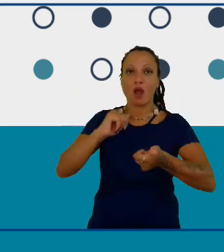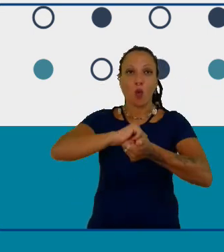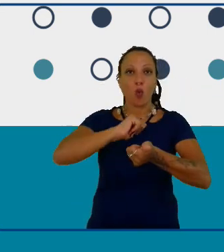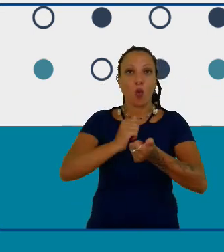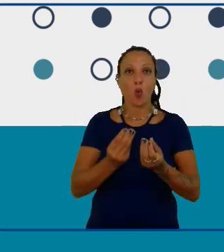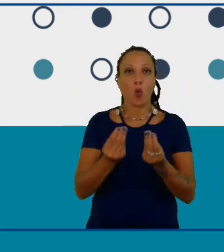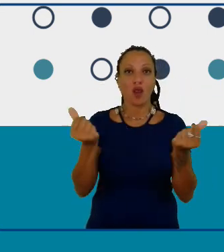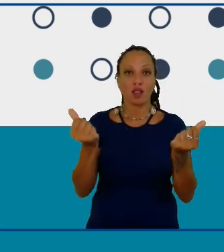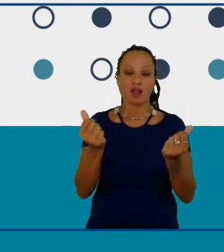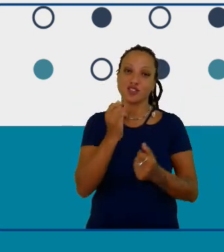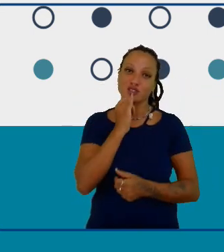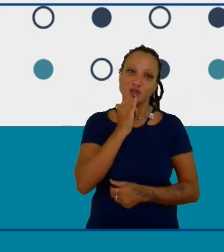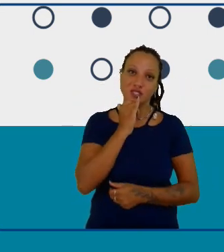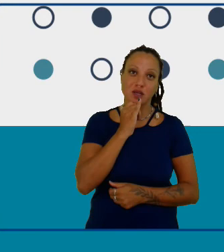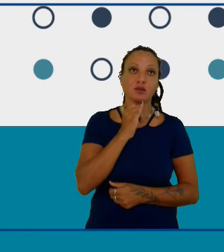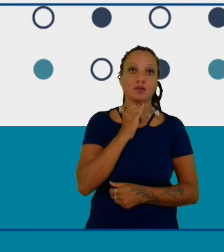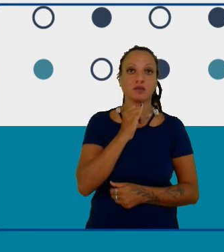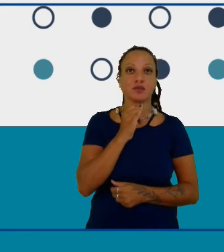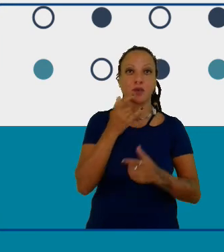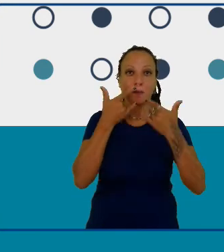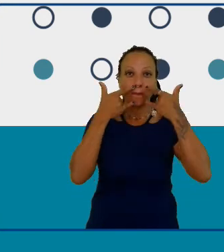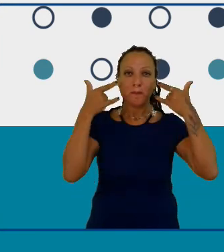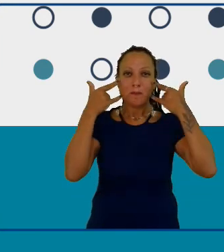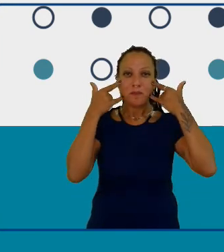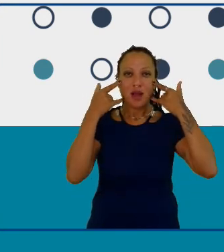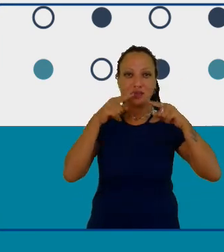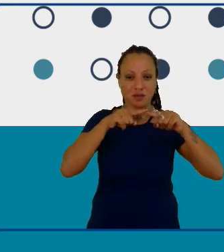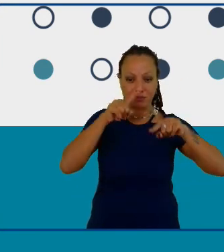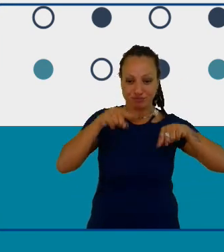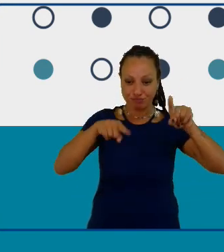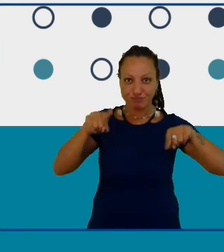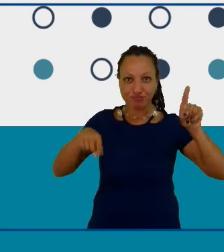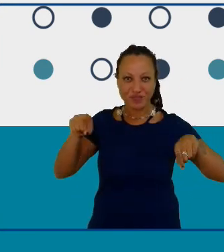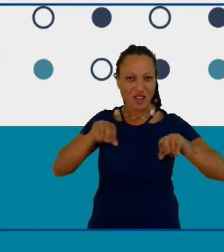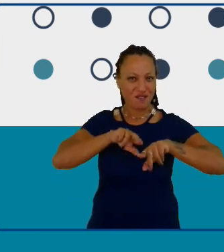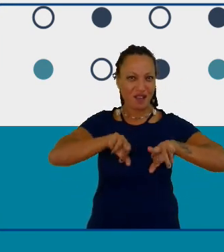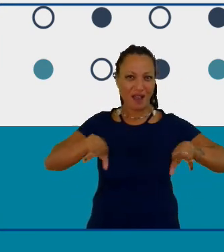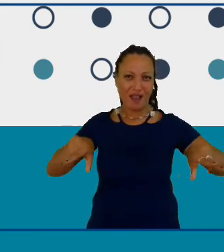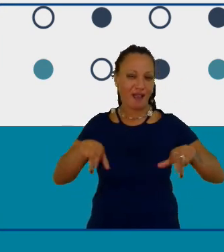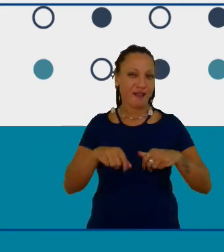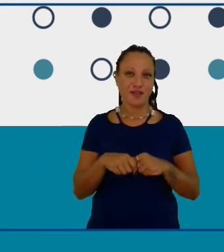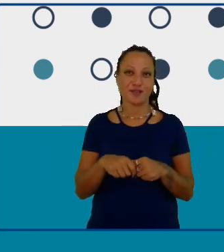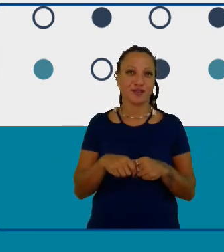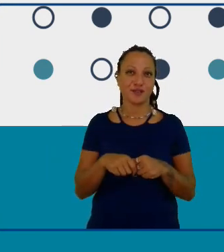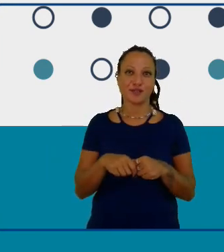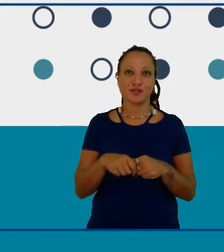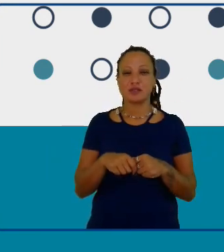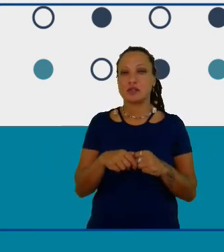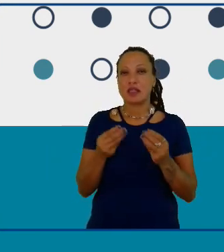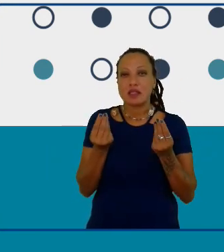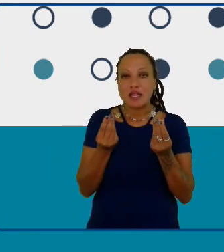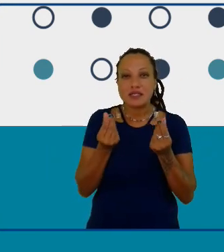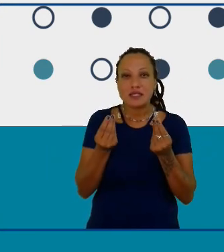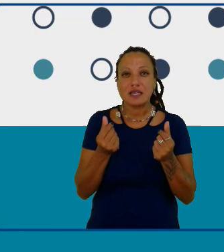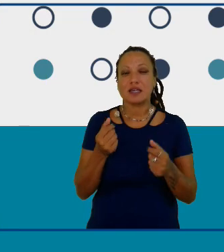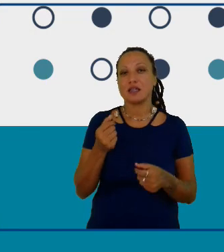eles pegavam tipos de máscaras diferentes N95 máscara de tecido máscara